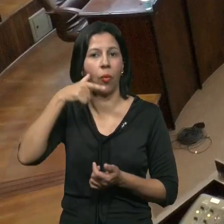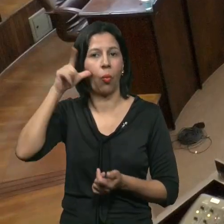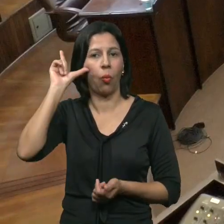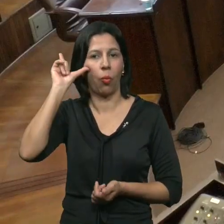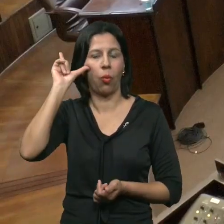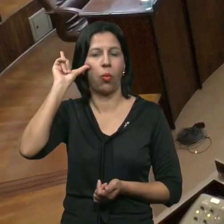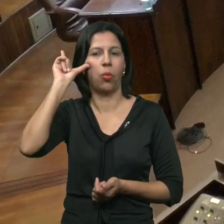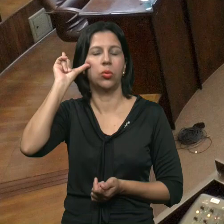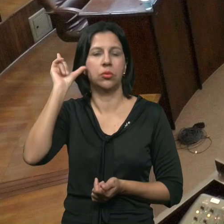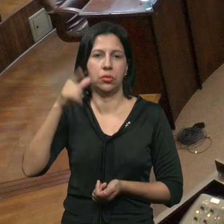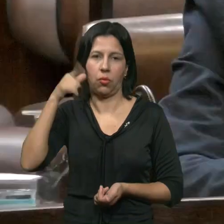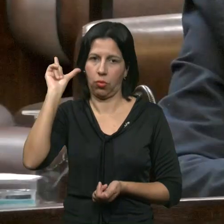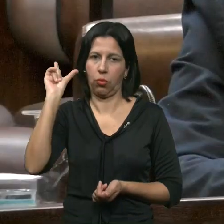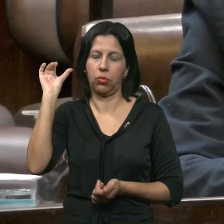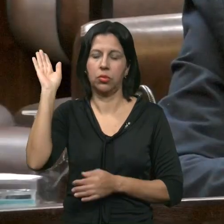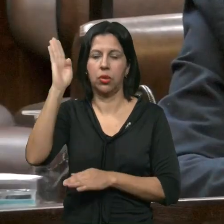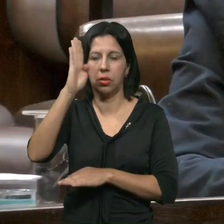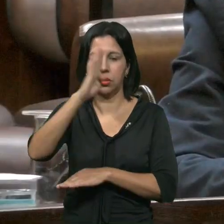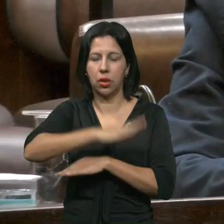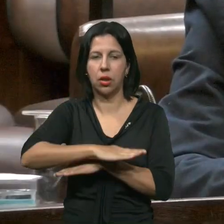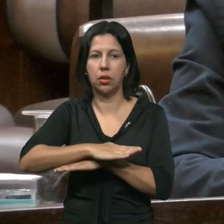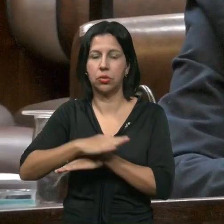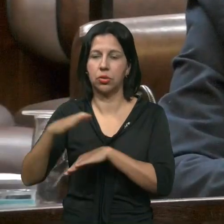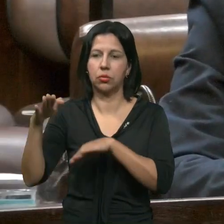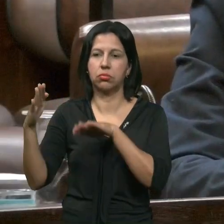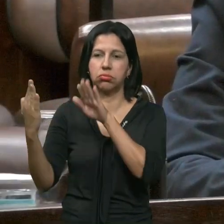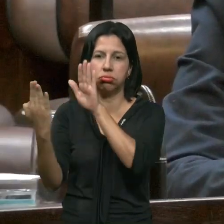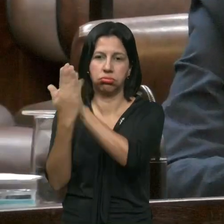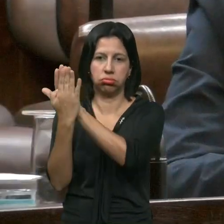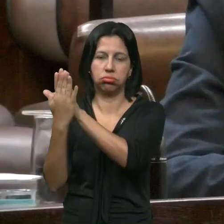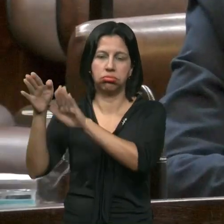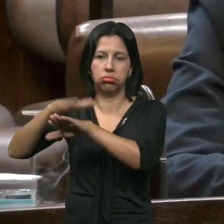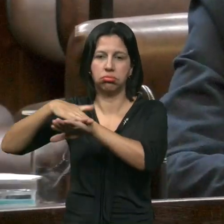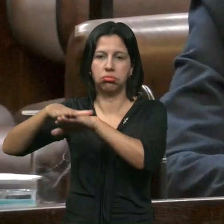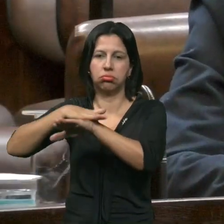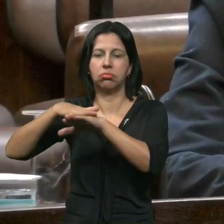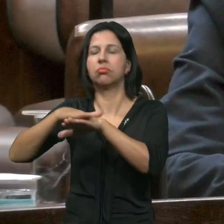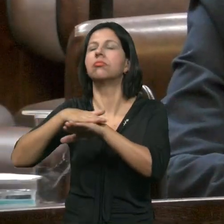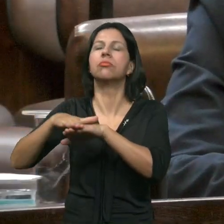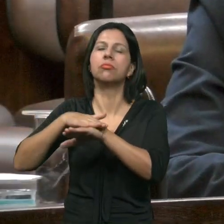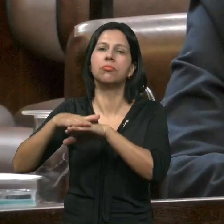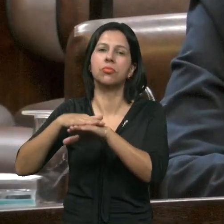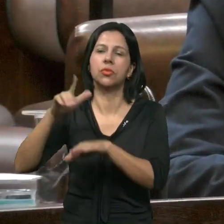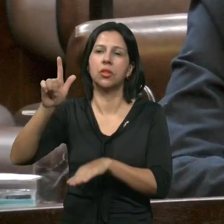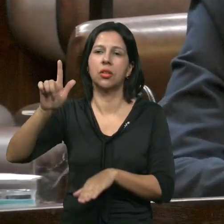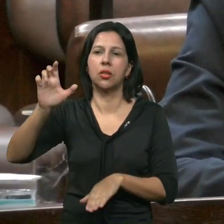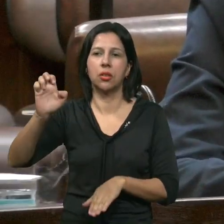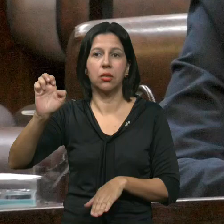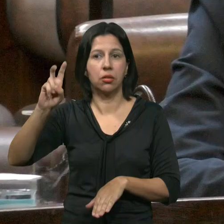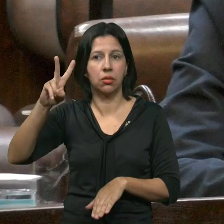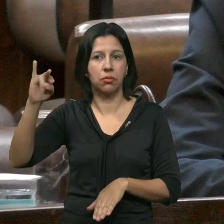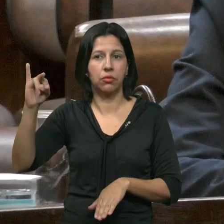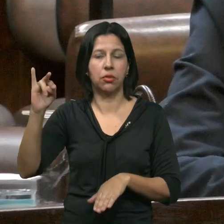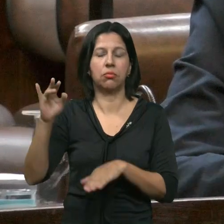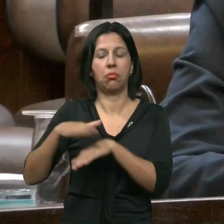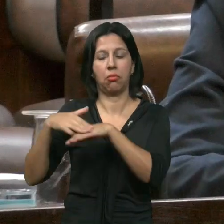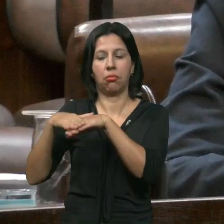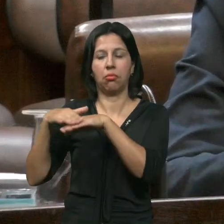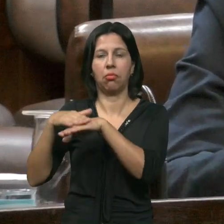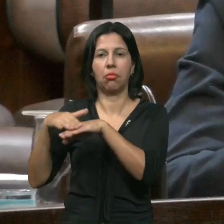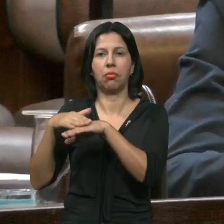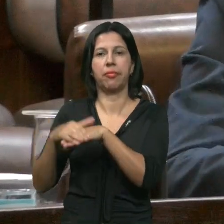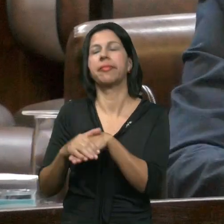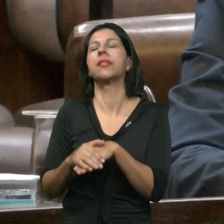estive ontem A tarde Falando com O chefe de gabinete O Levi Gomes A respeito Dessa Dessa